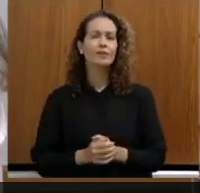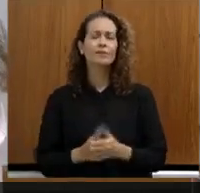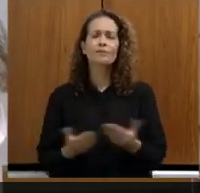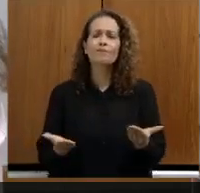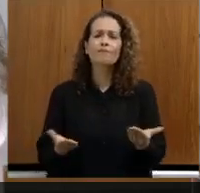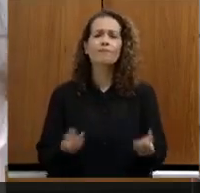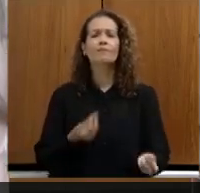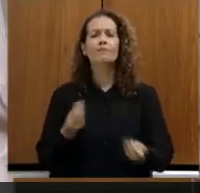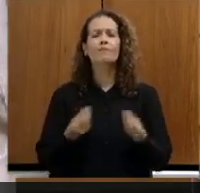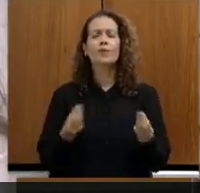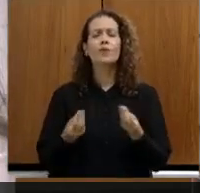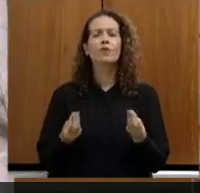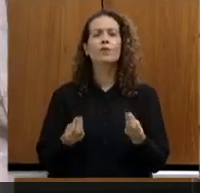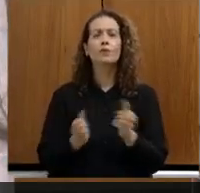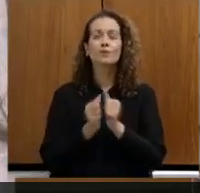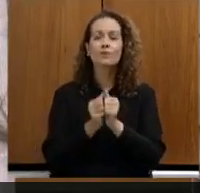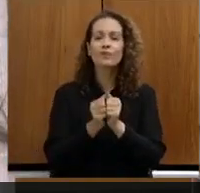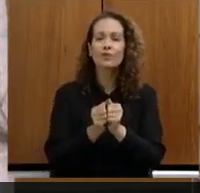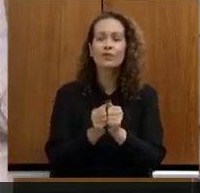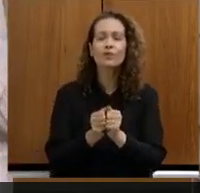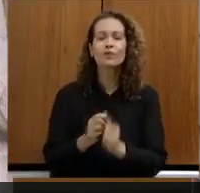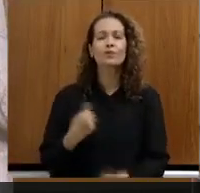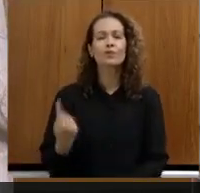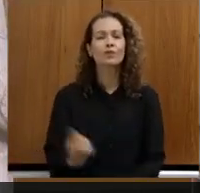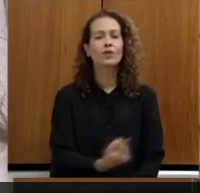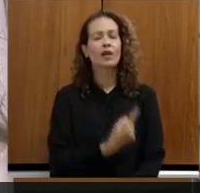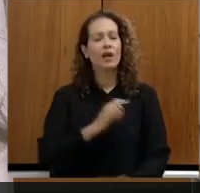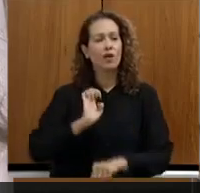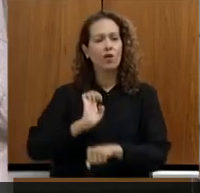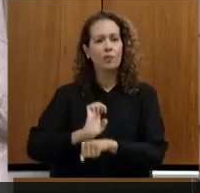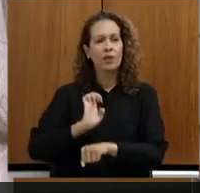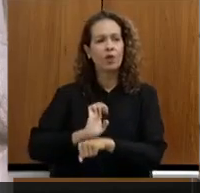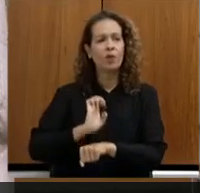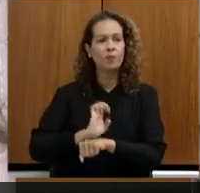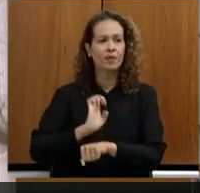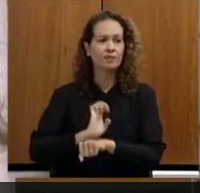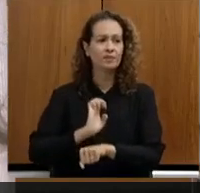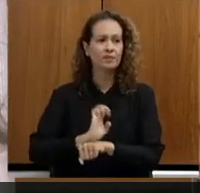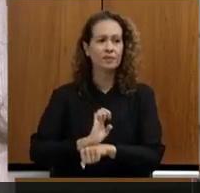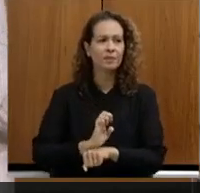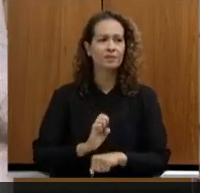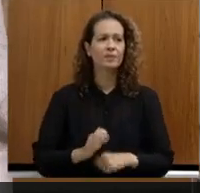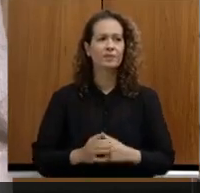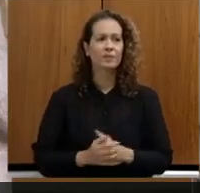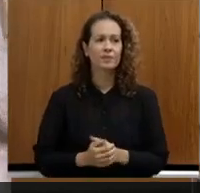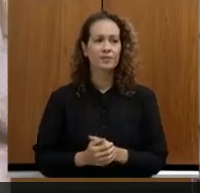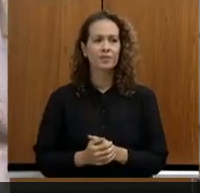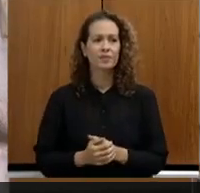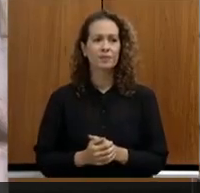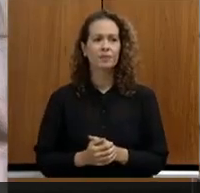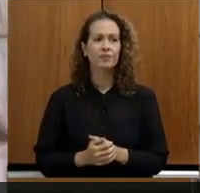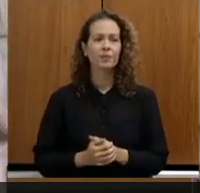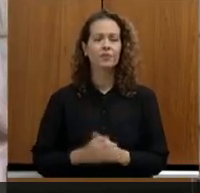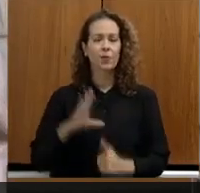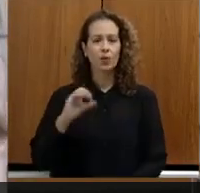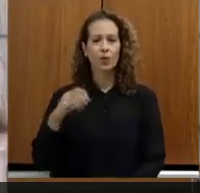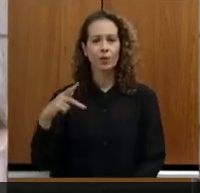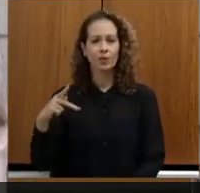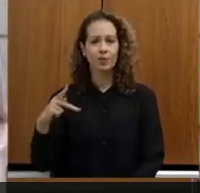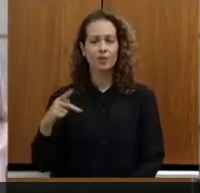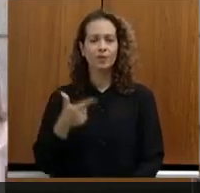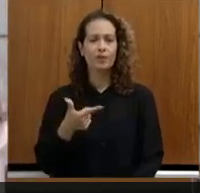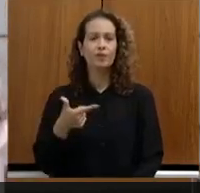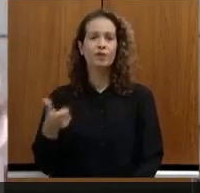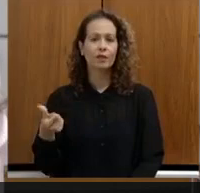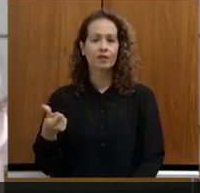participação brilhante do nosso Estado, e a Marília acompanhou, presidente, o nosso governador, então, ela